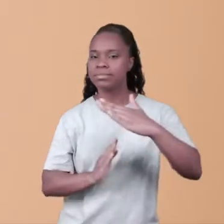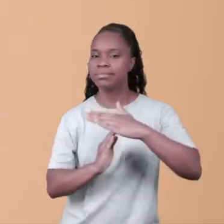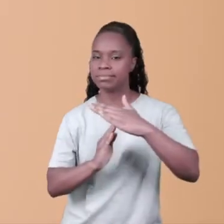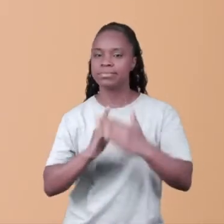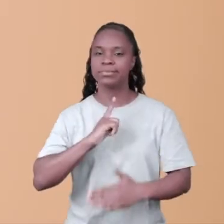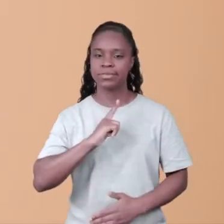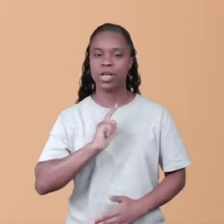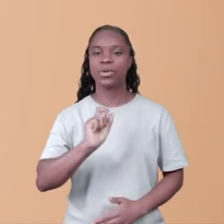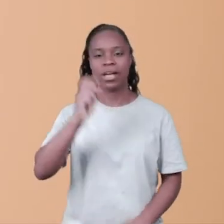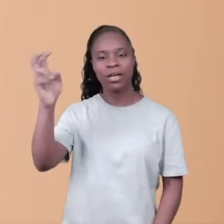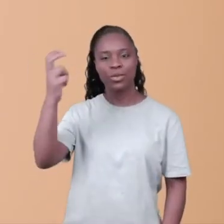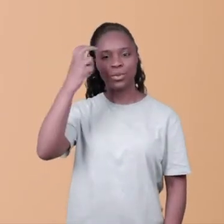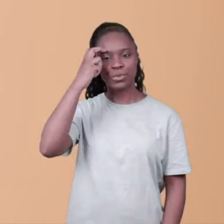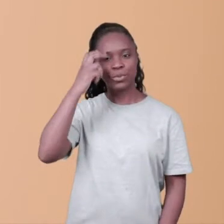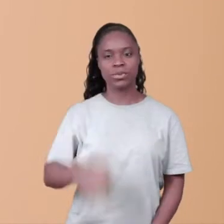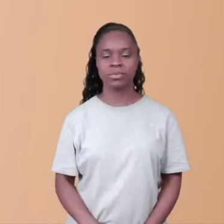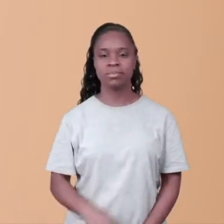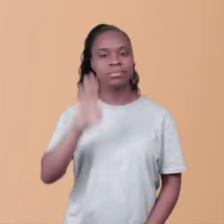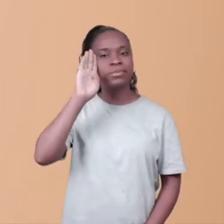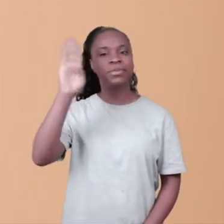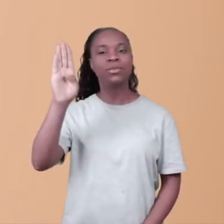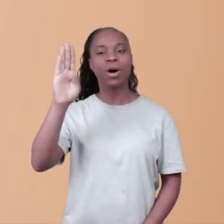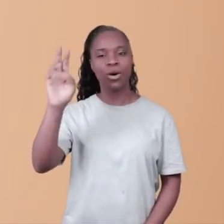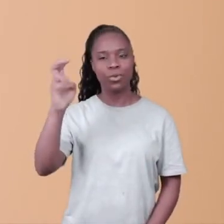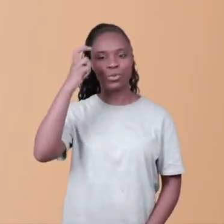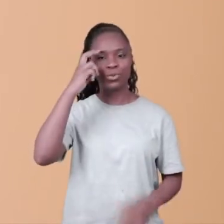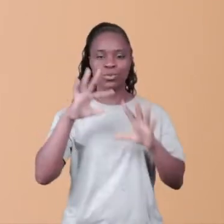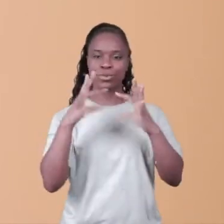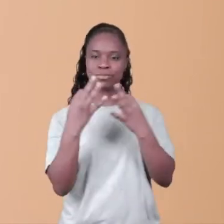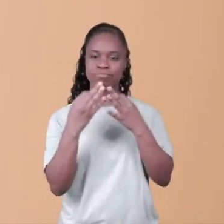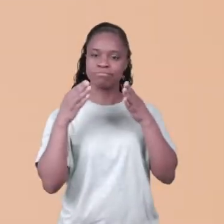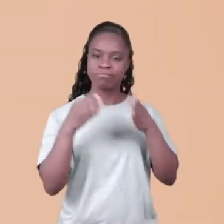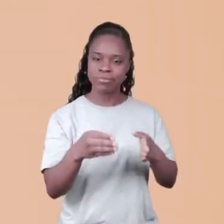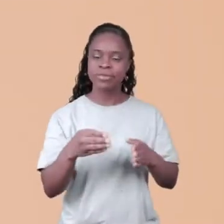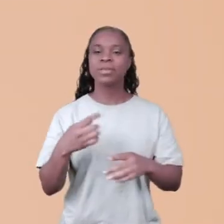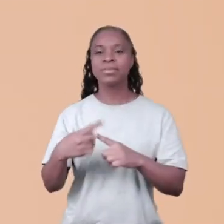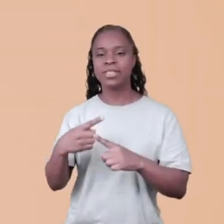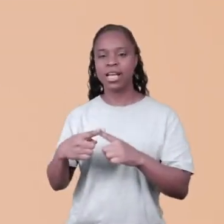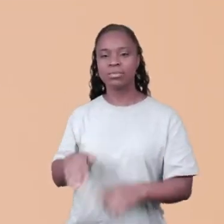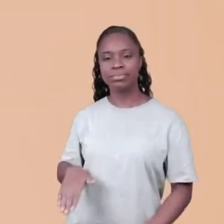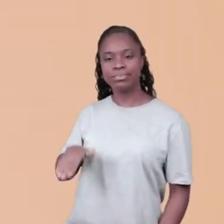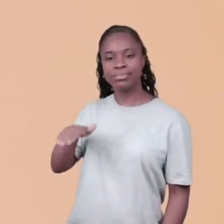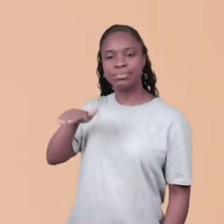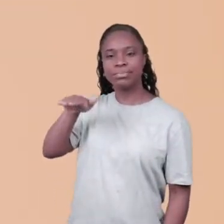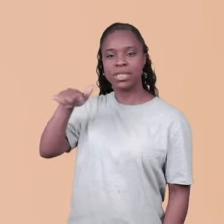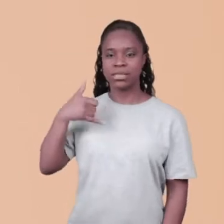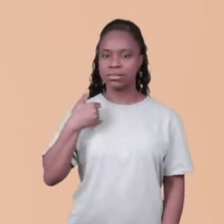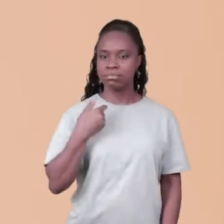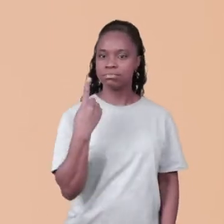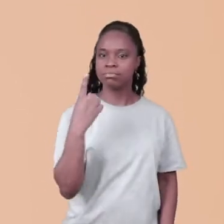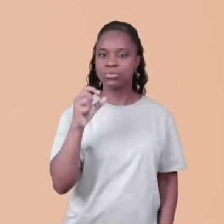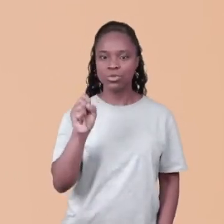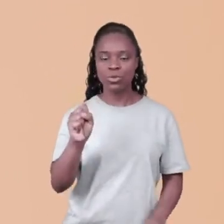que me impedia eram as culturas, especificamente uma cultura familiar que fala que a gente quando completa